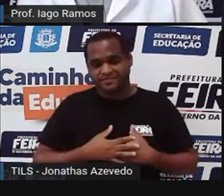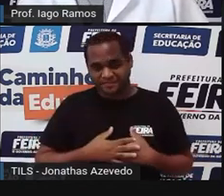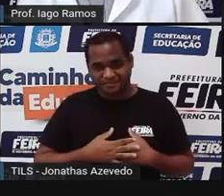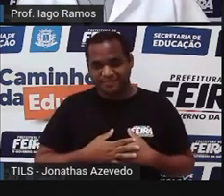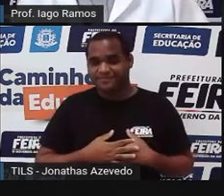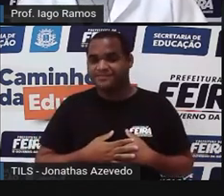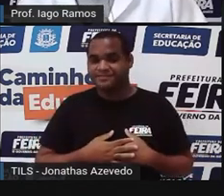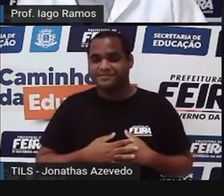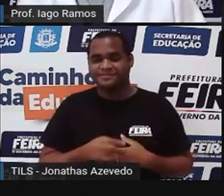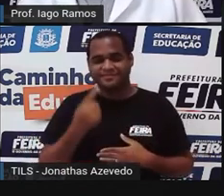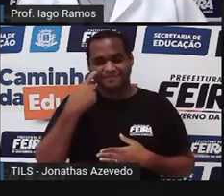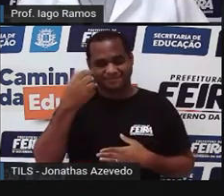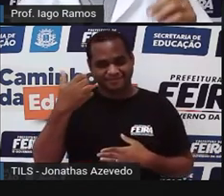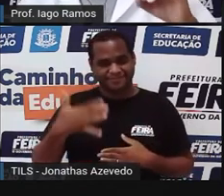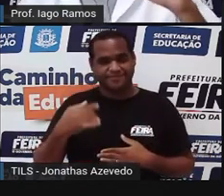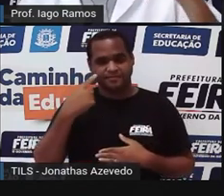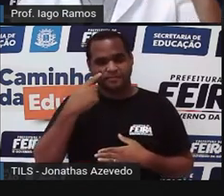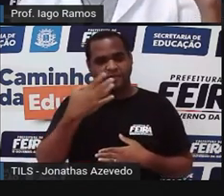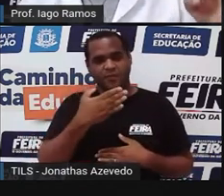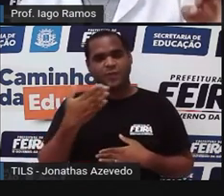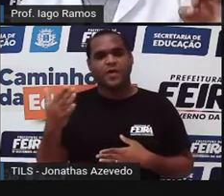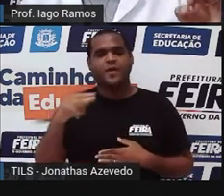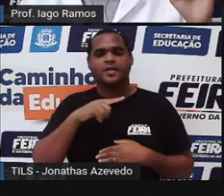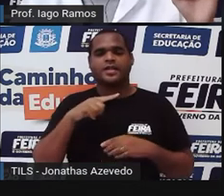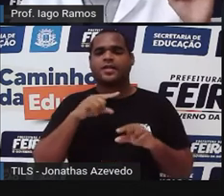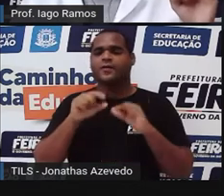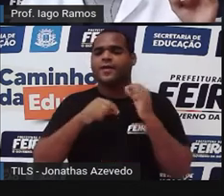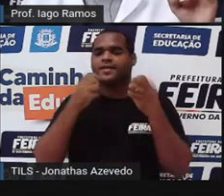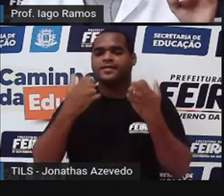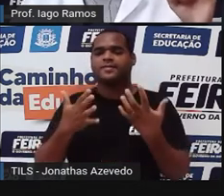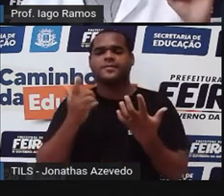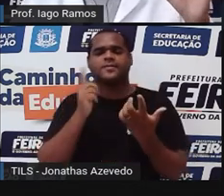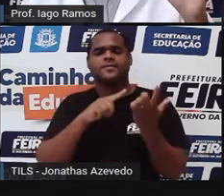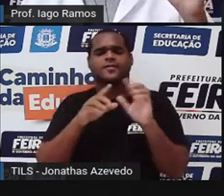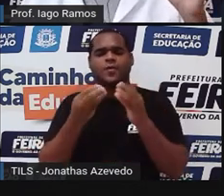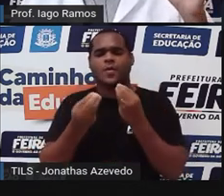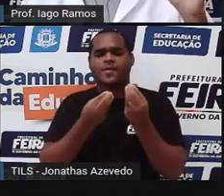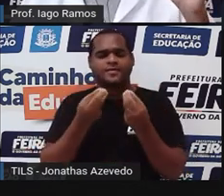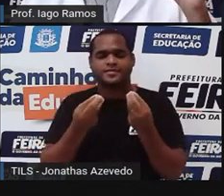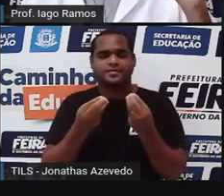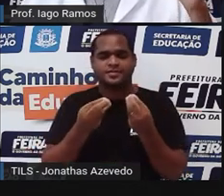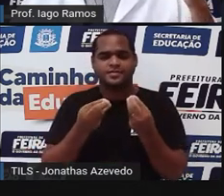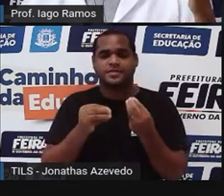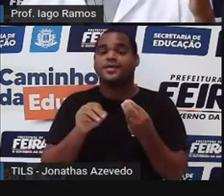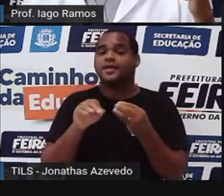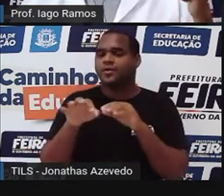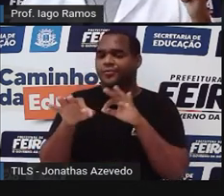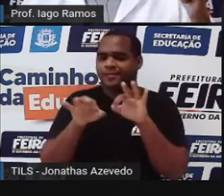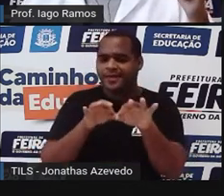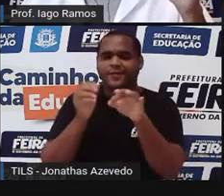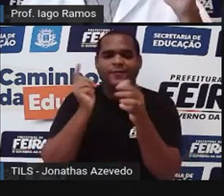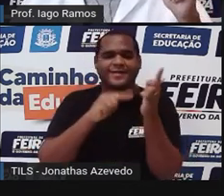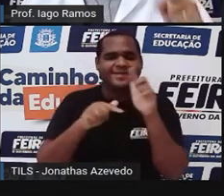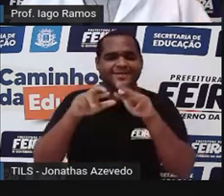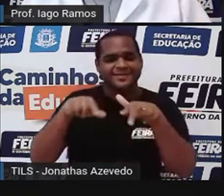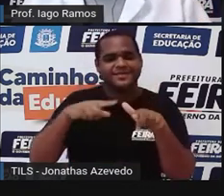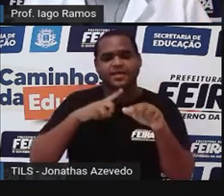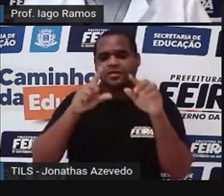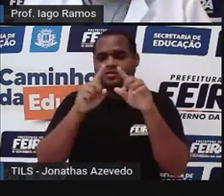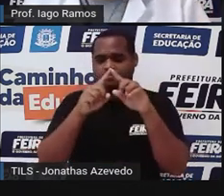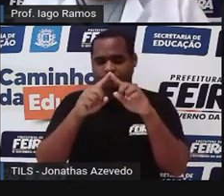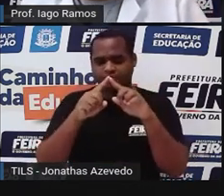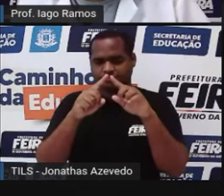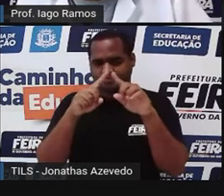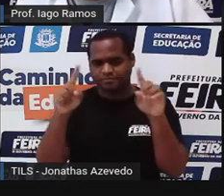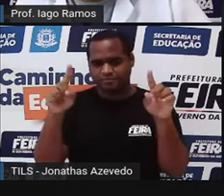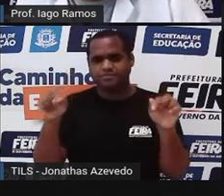Bom, olha só como é que daquela figura a gente faz, a gente consegue construir retângulos. Olha só que bacana.